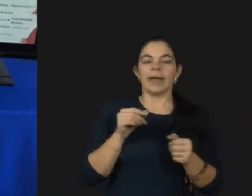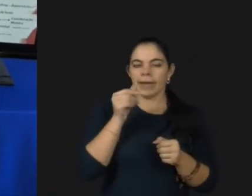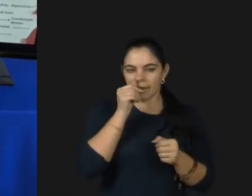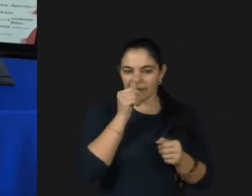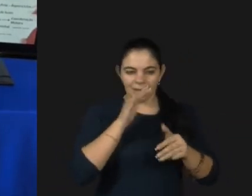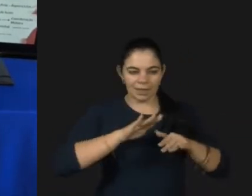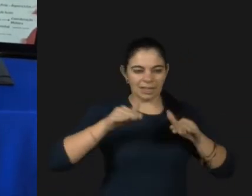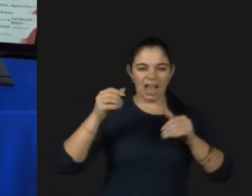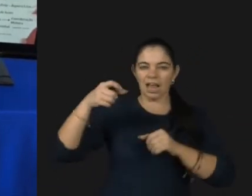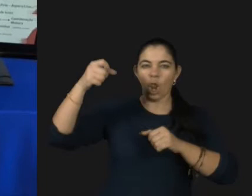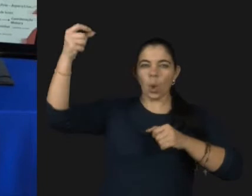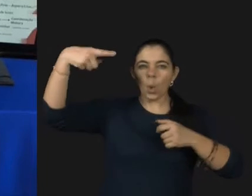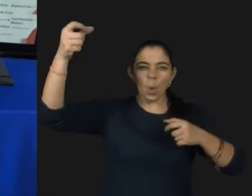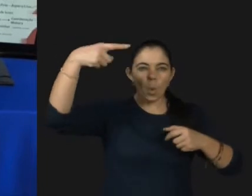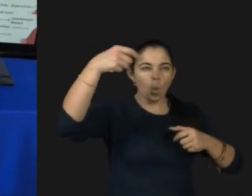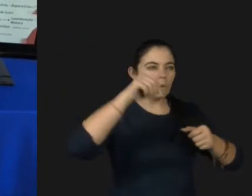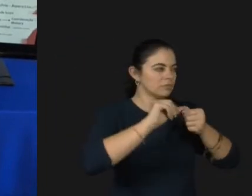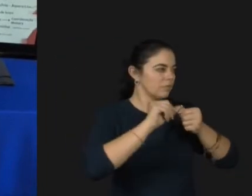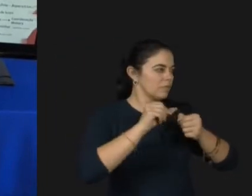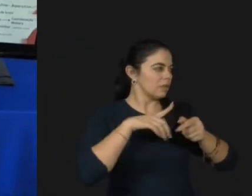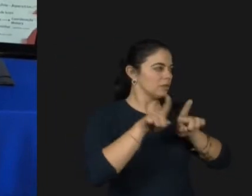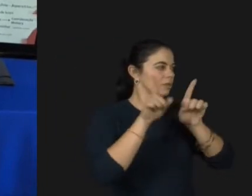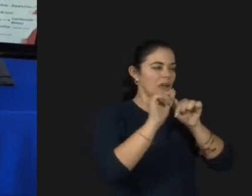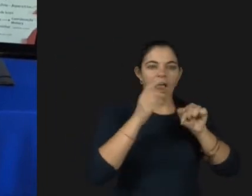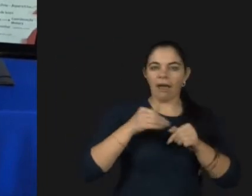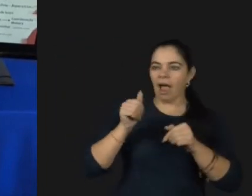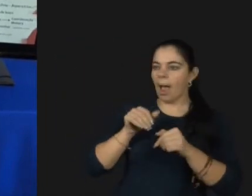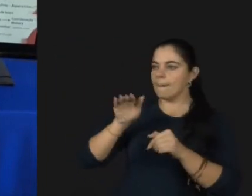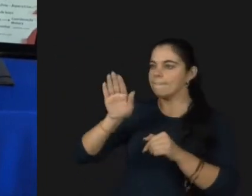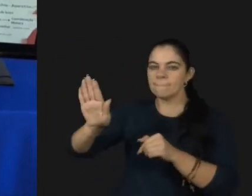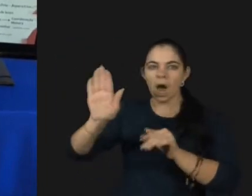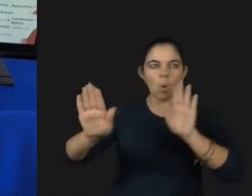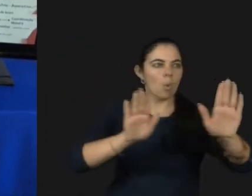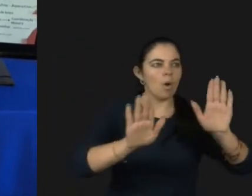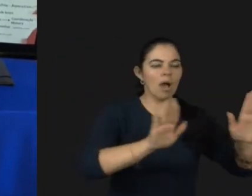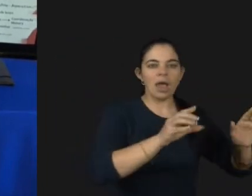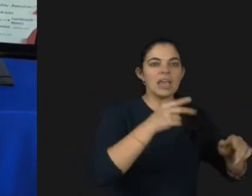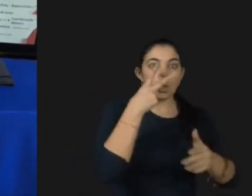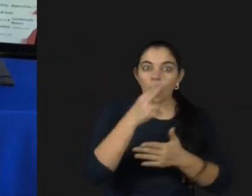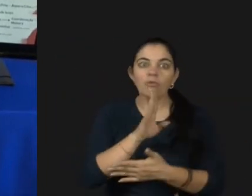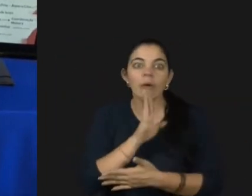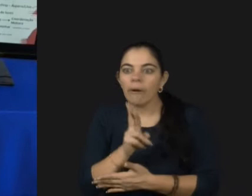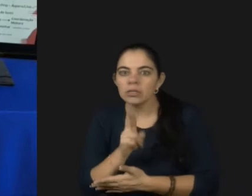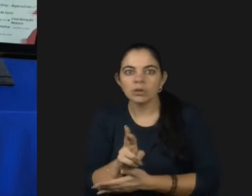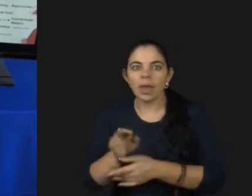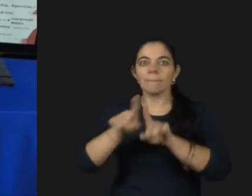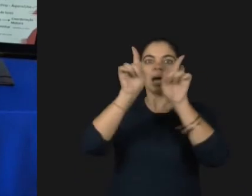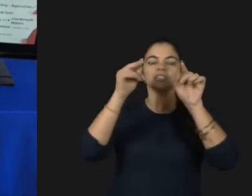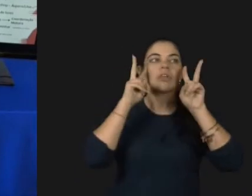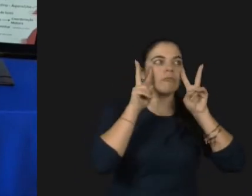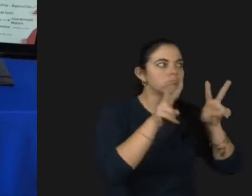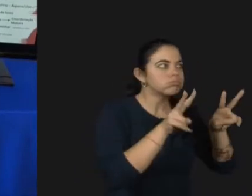espeta, acaricia, a competência das mãos, abrir e fechar, mesmo que eu não respondesse, mas eu estava absorvendo e